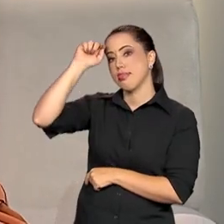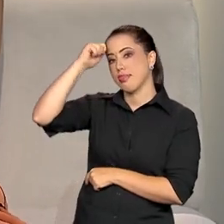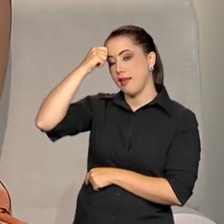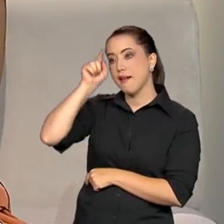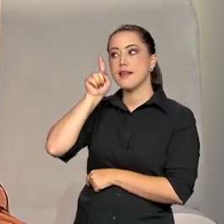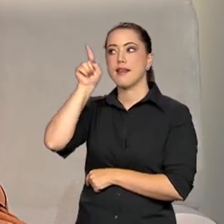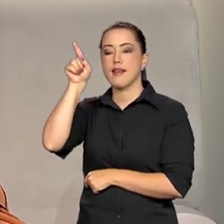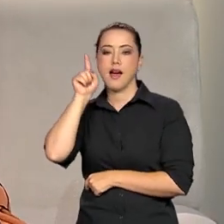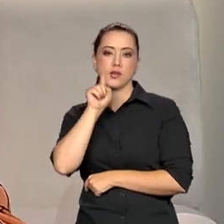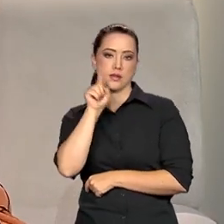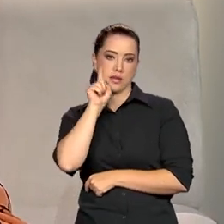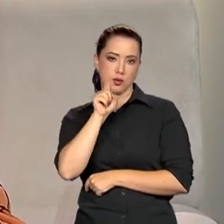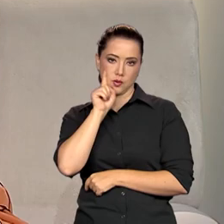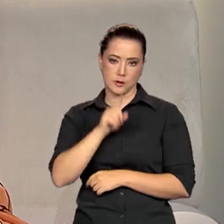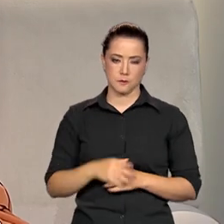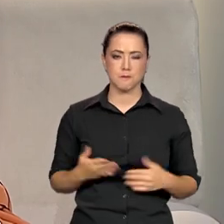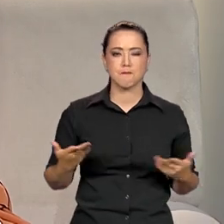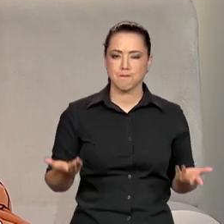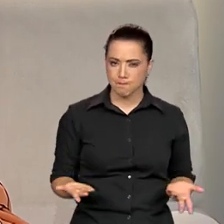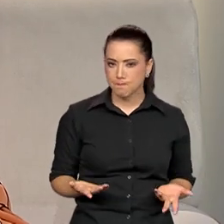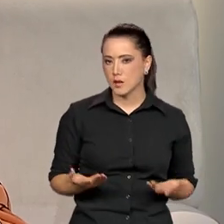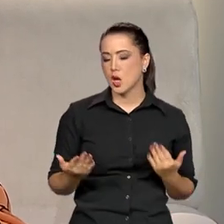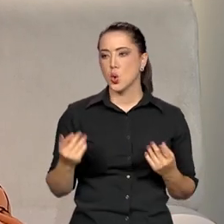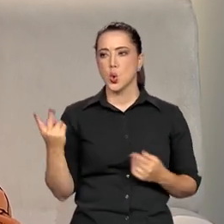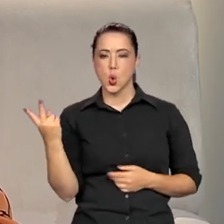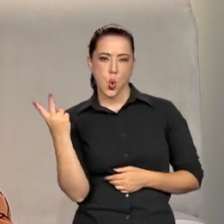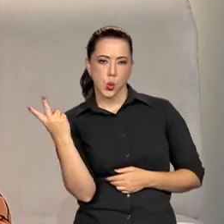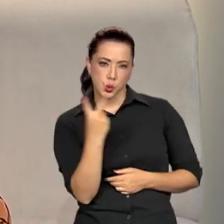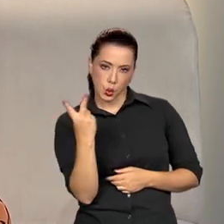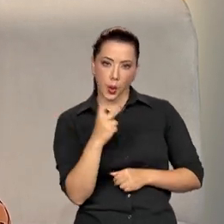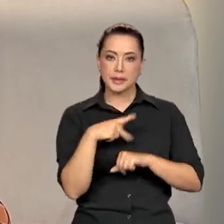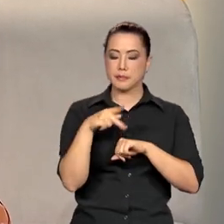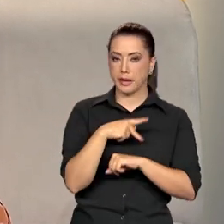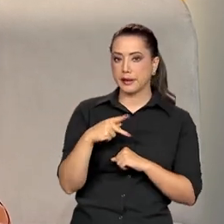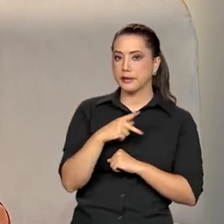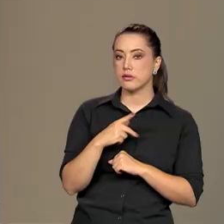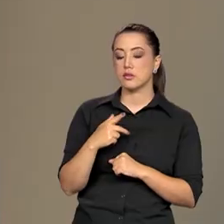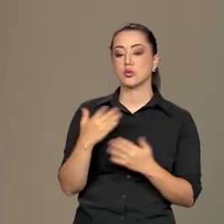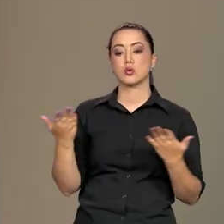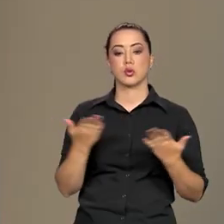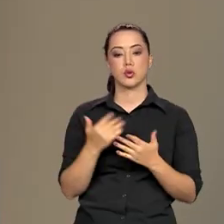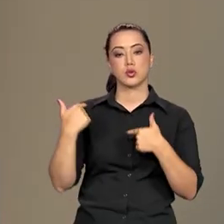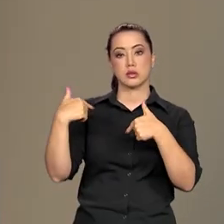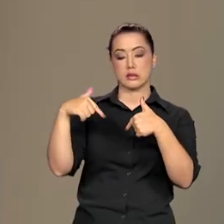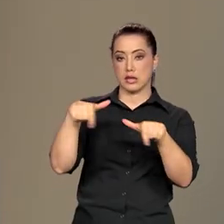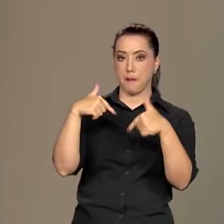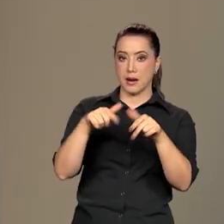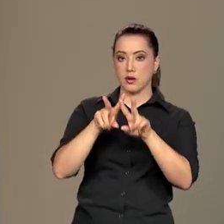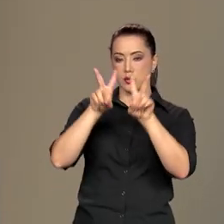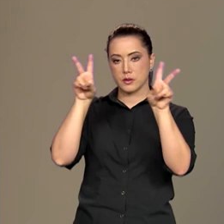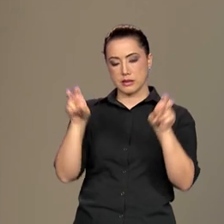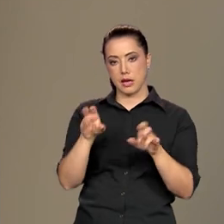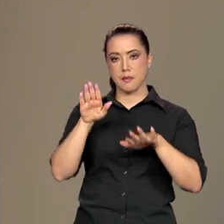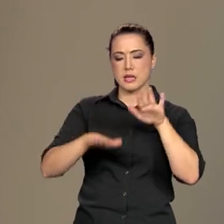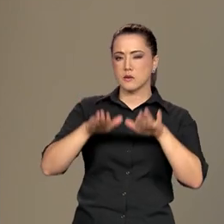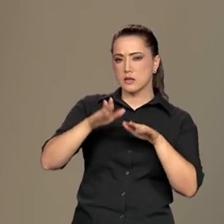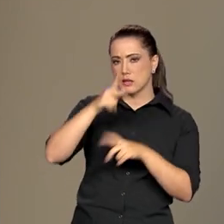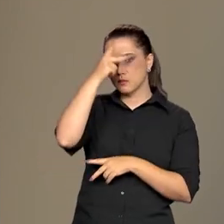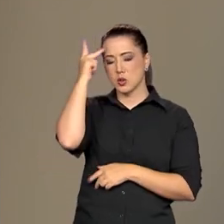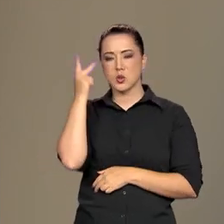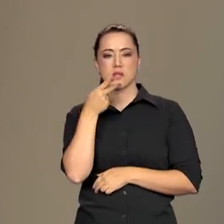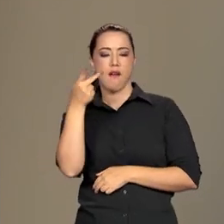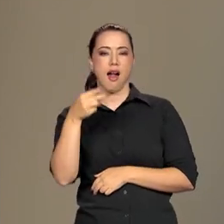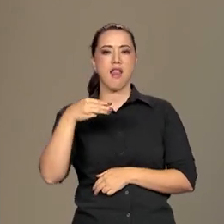hoje lidam com esse tema, né, de maneira, por um lado, algumas pessoas que dizem que é